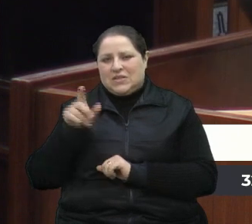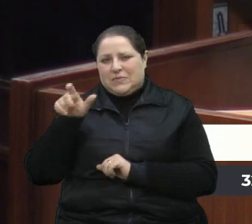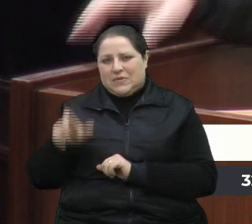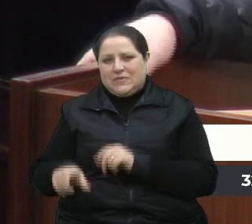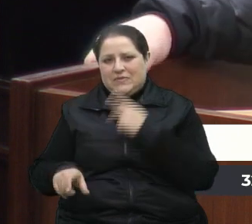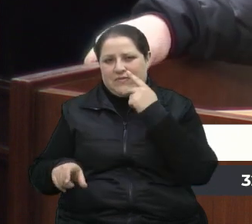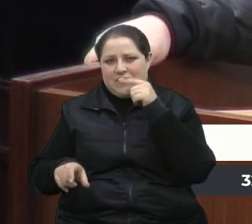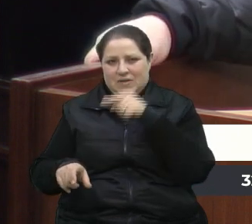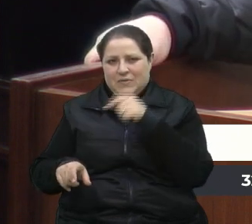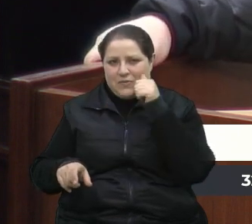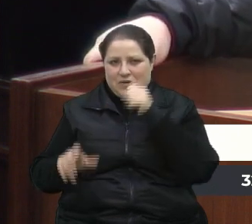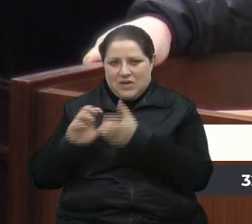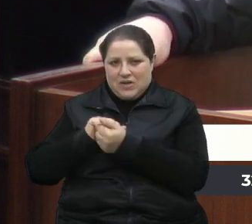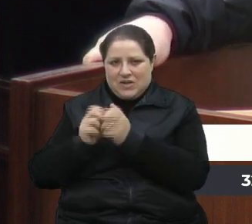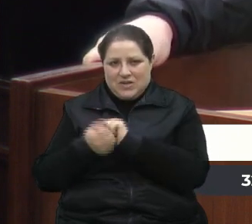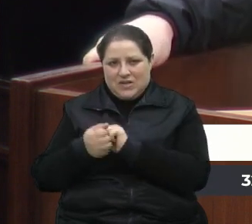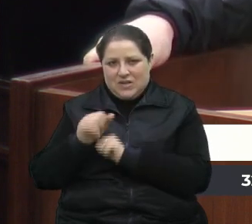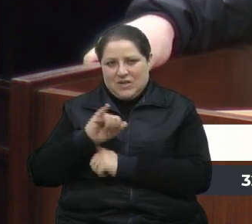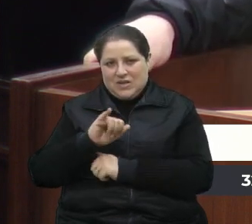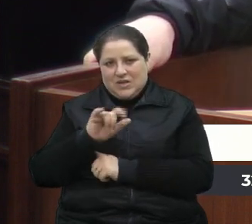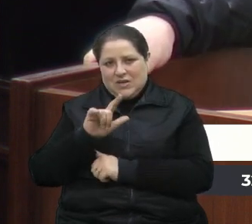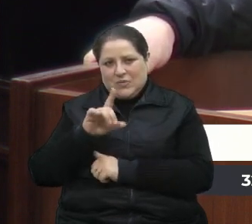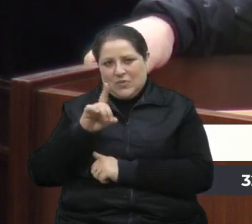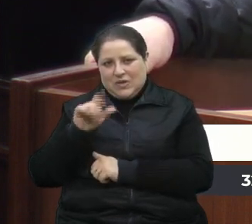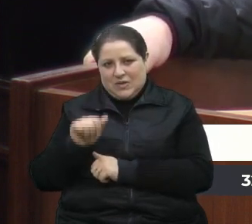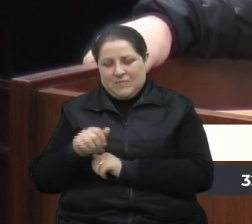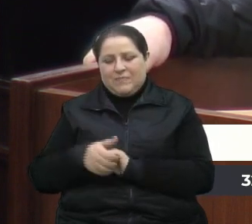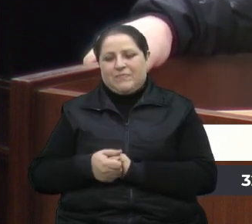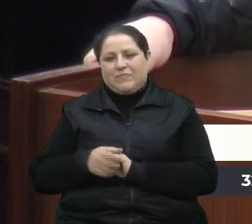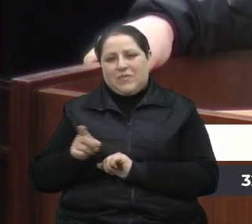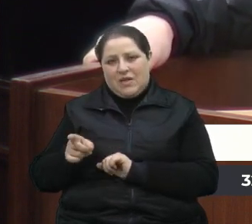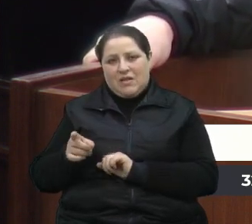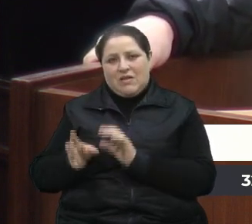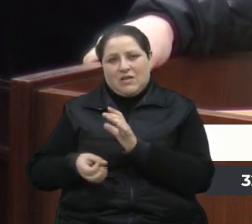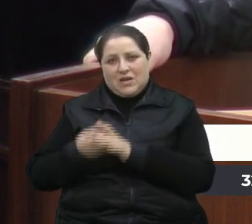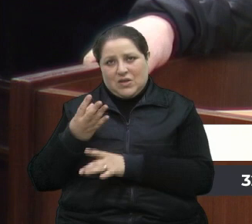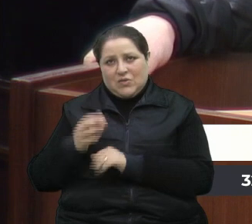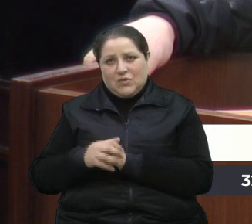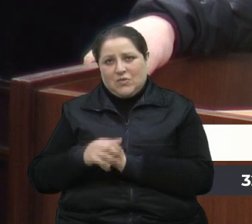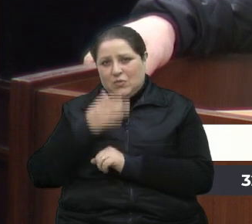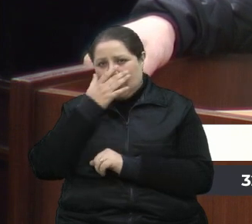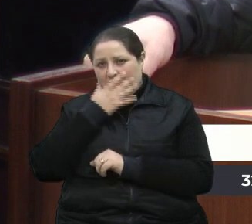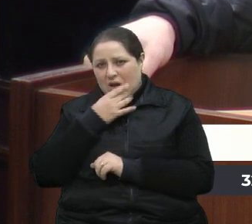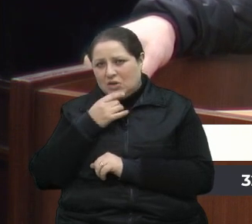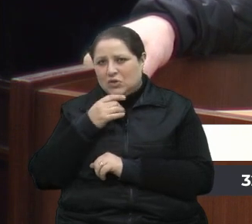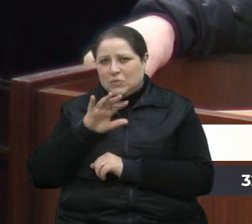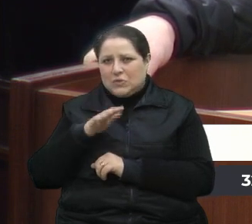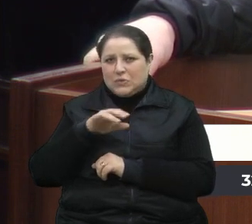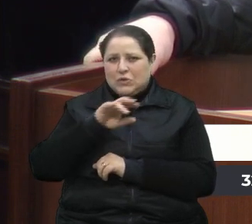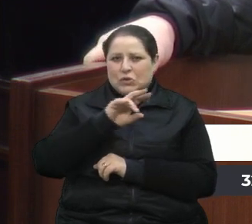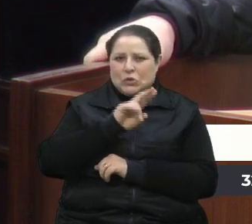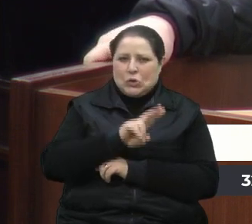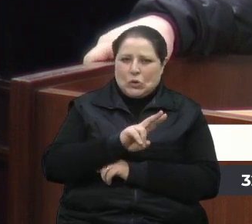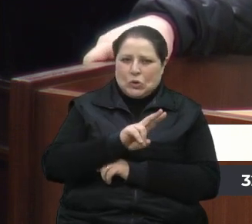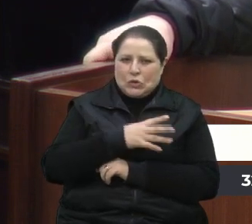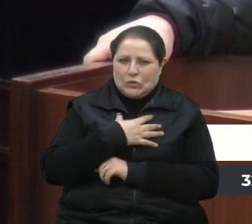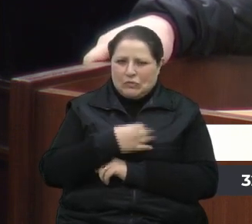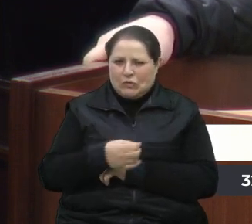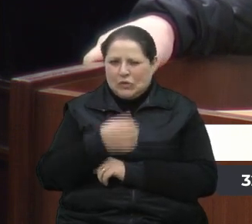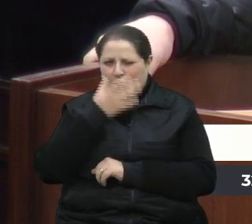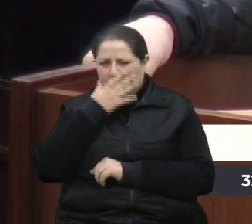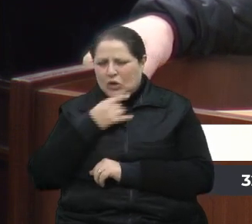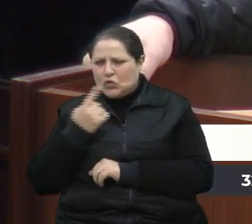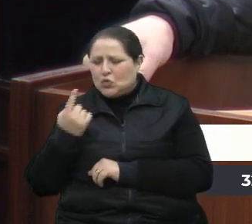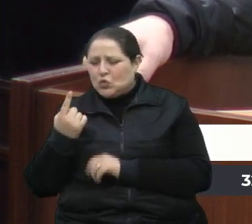das artesãs, que é a dona Hilda Espiandorella, ela formou, se eu não me engano, entre um ou dois filhos dela, um, eu tenho certeza,